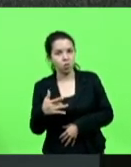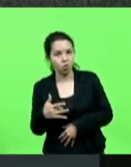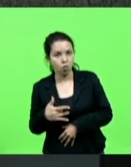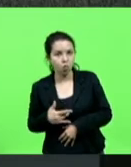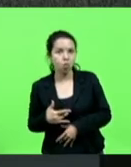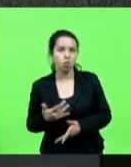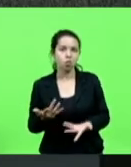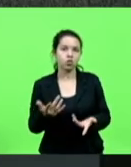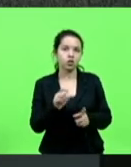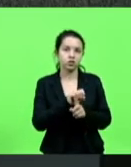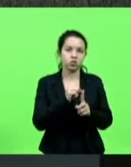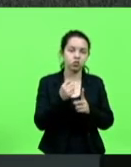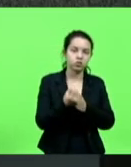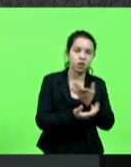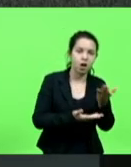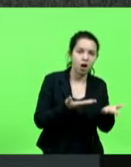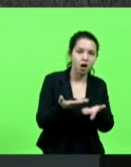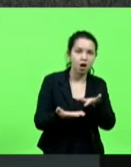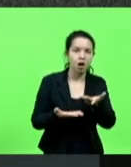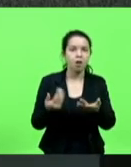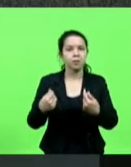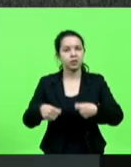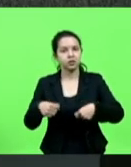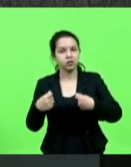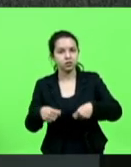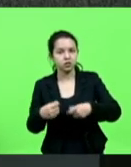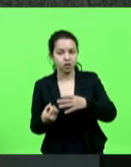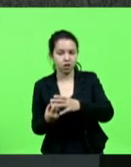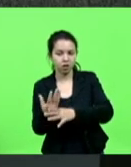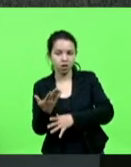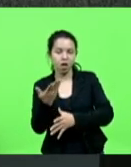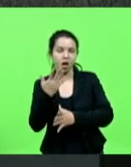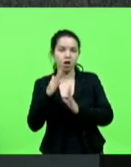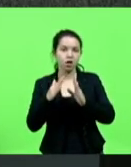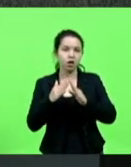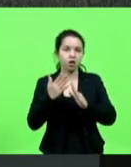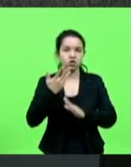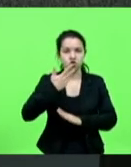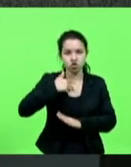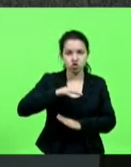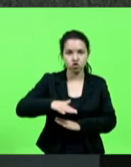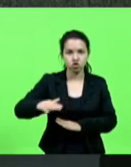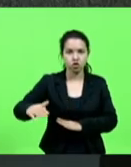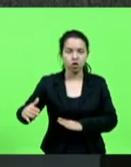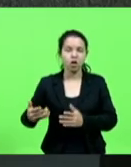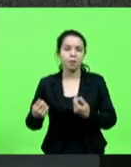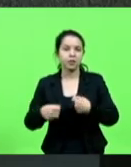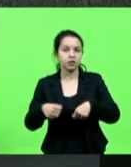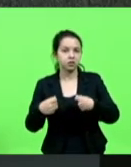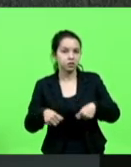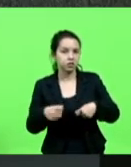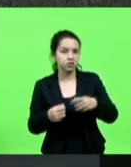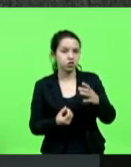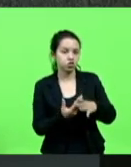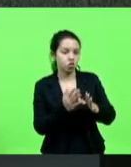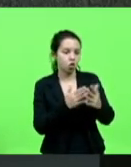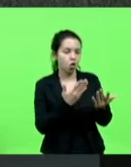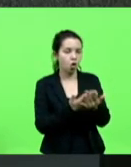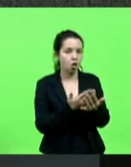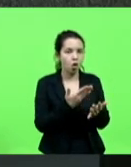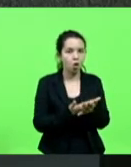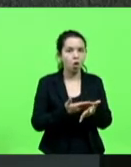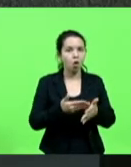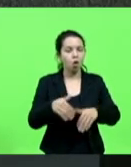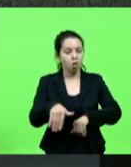social, ou seja, vai construir creche, vai construir escolas, vai construir vias públicas, essa é a